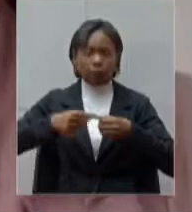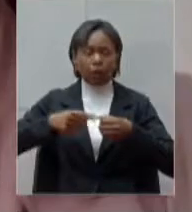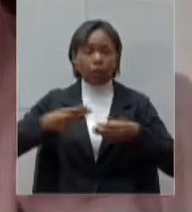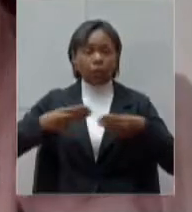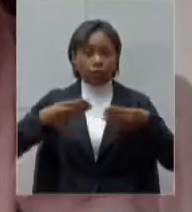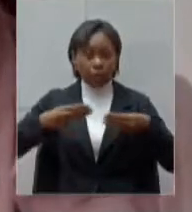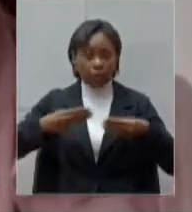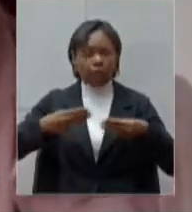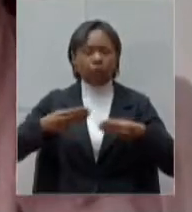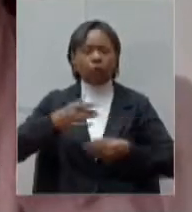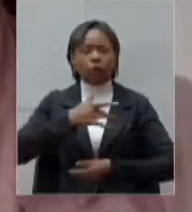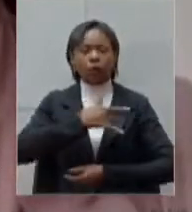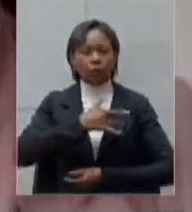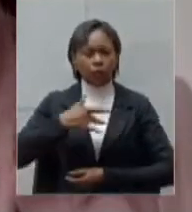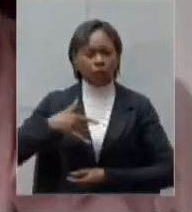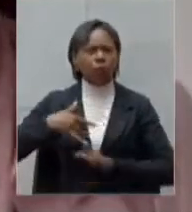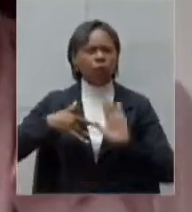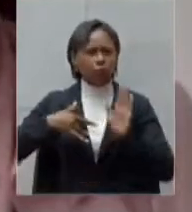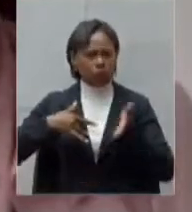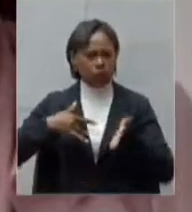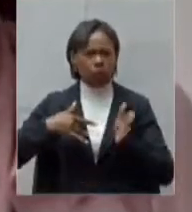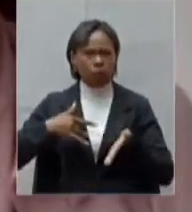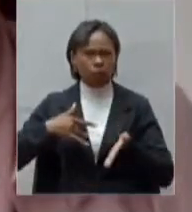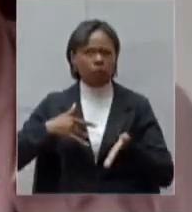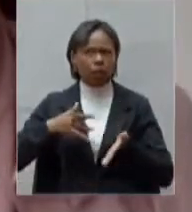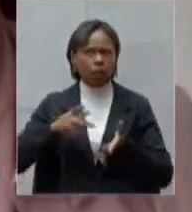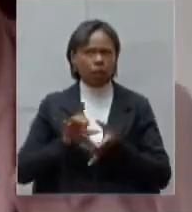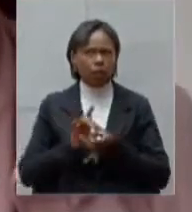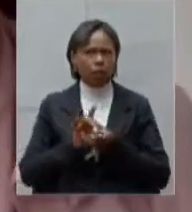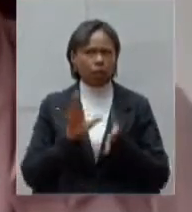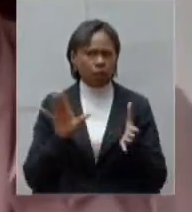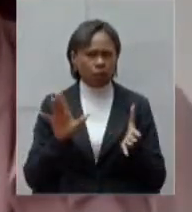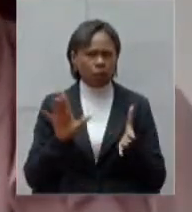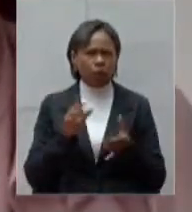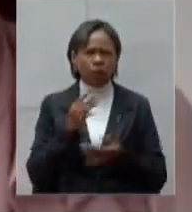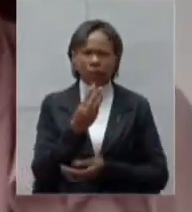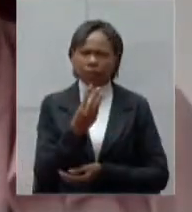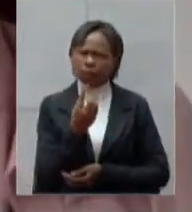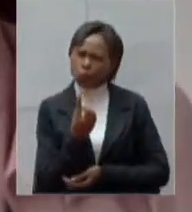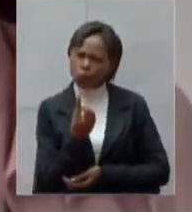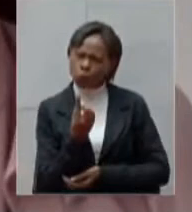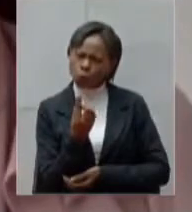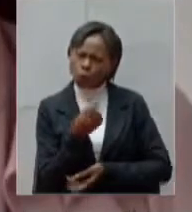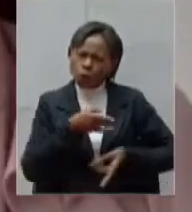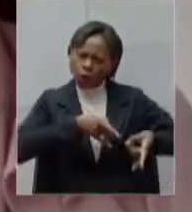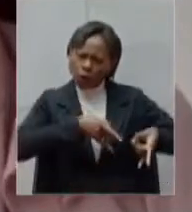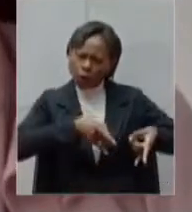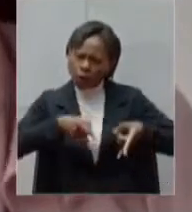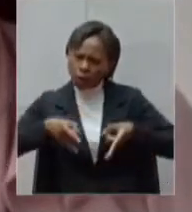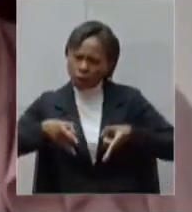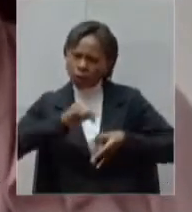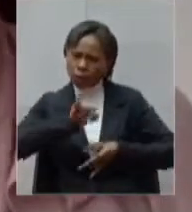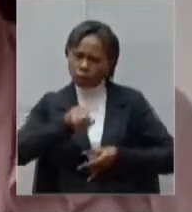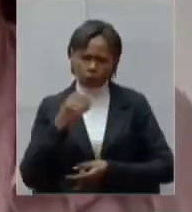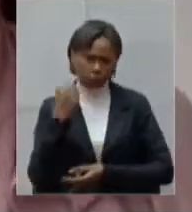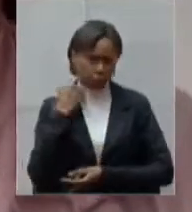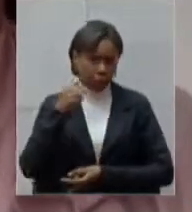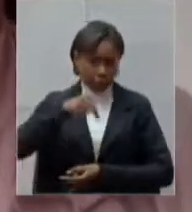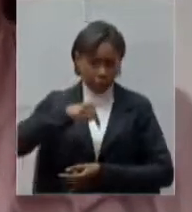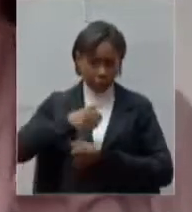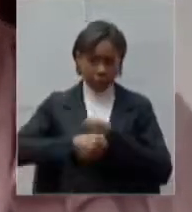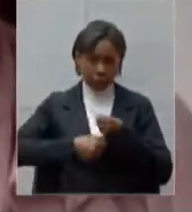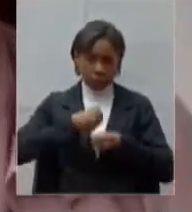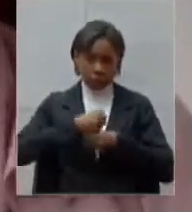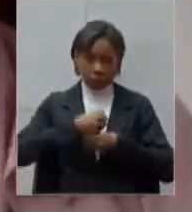já habilitou aproximadamente 31 leitos em Juiz de Fora destinando mais de 4 milhões para o seu